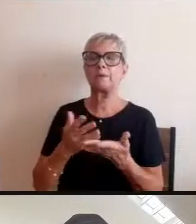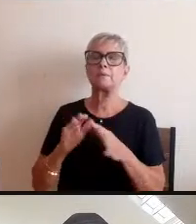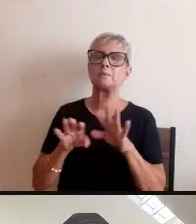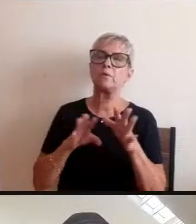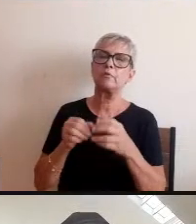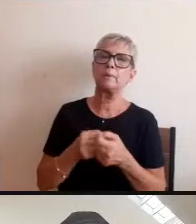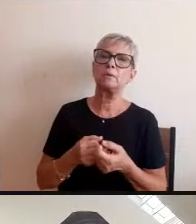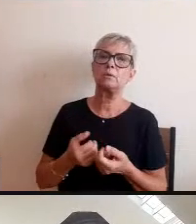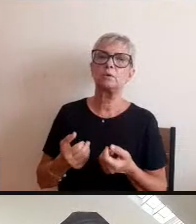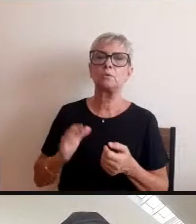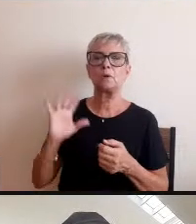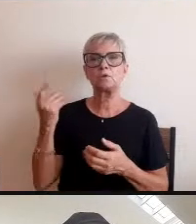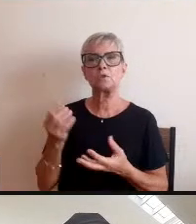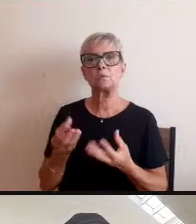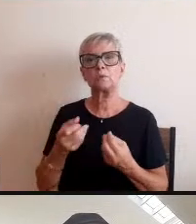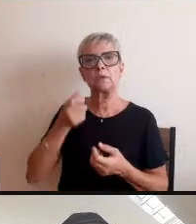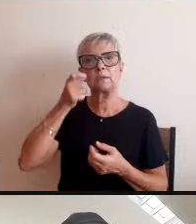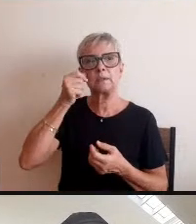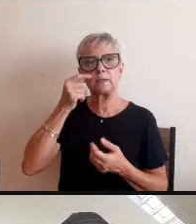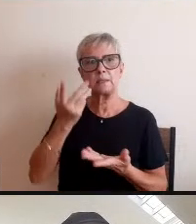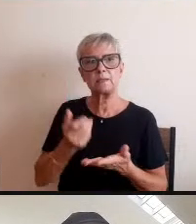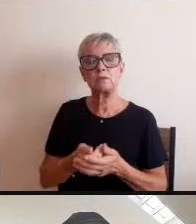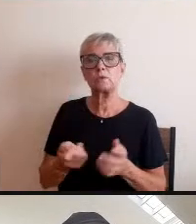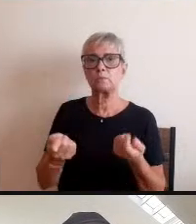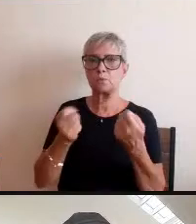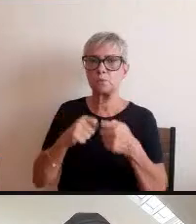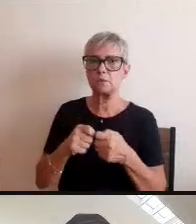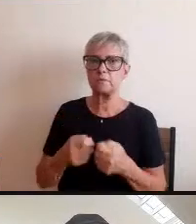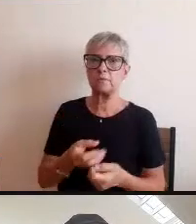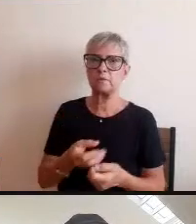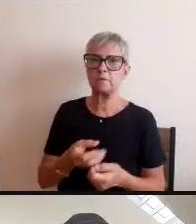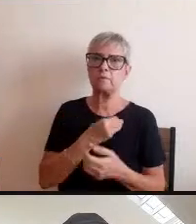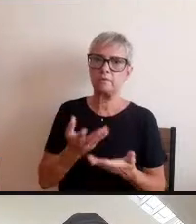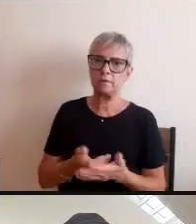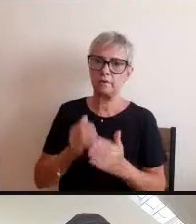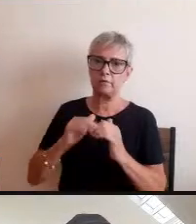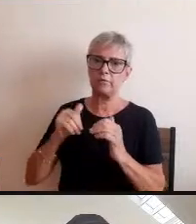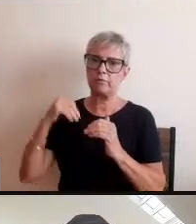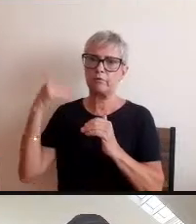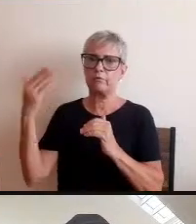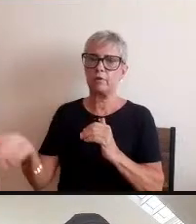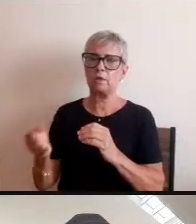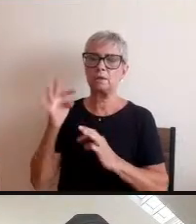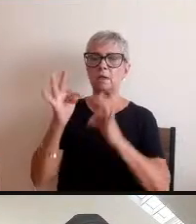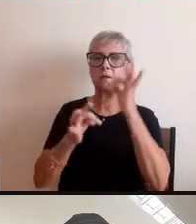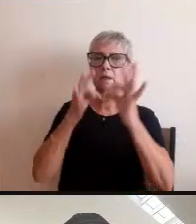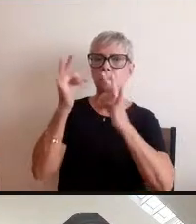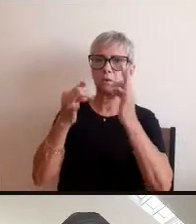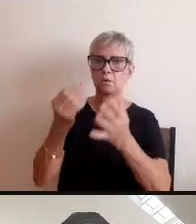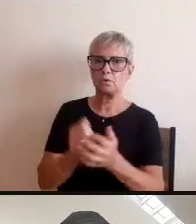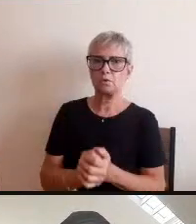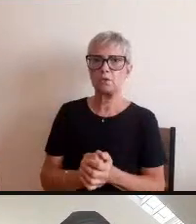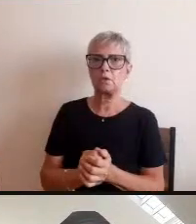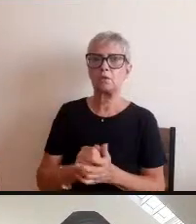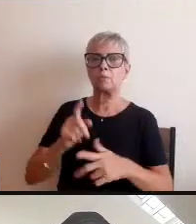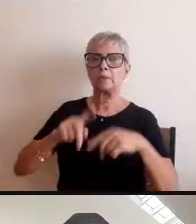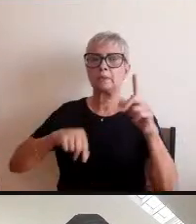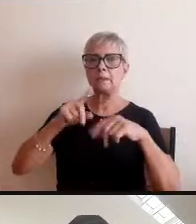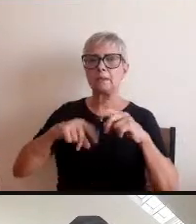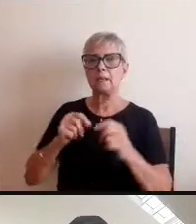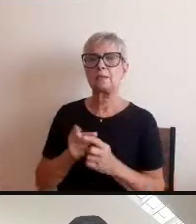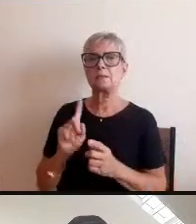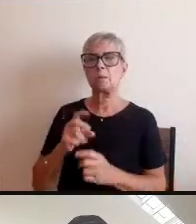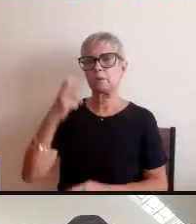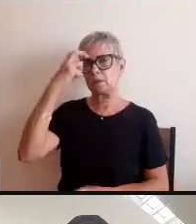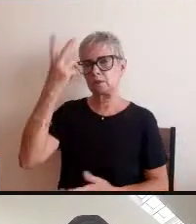ou seja é possível viver fora da tecnologia com instrumentos não inteligentes eu